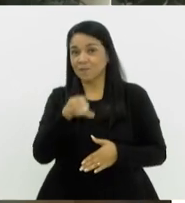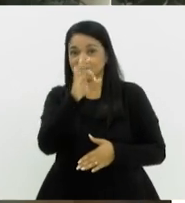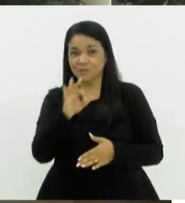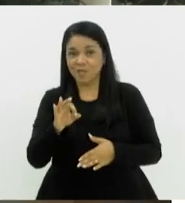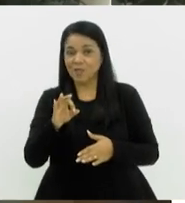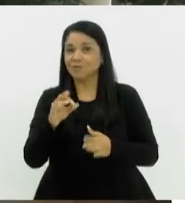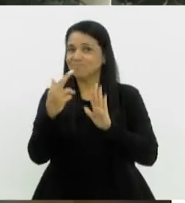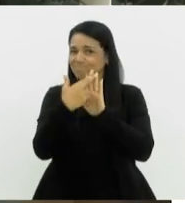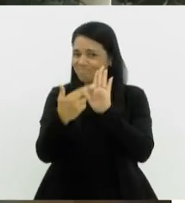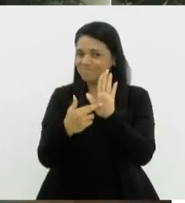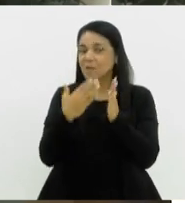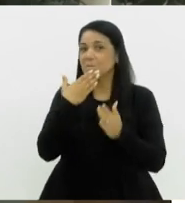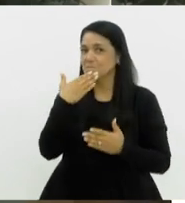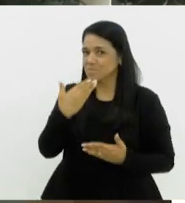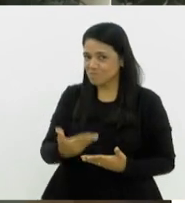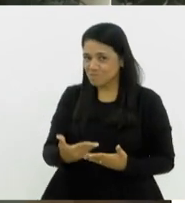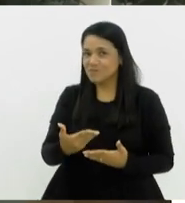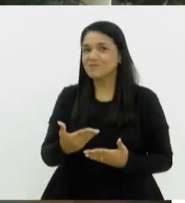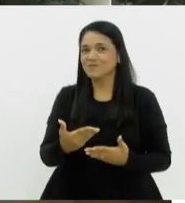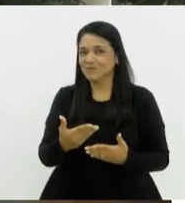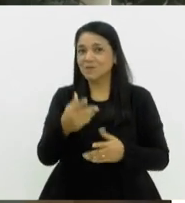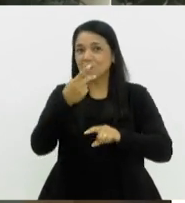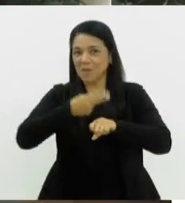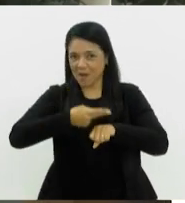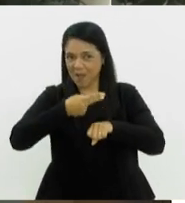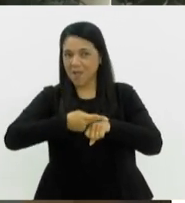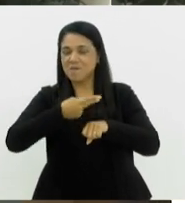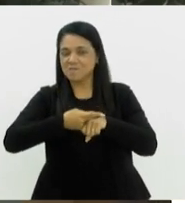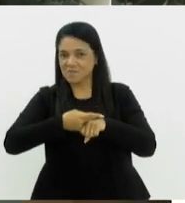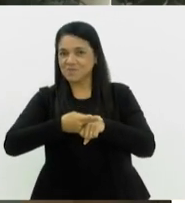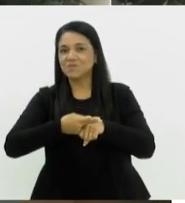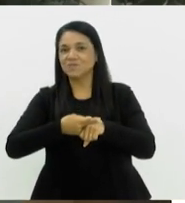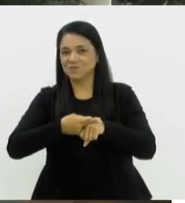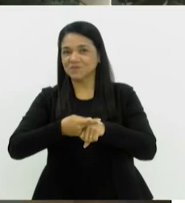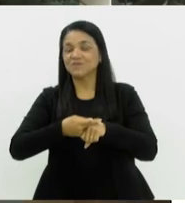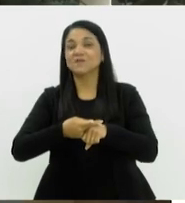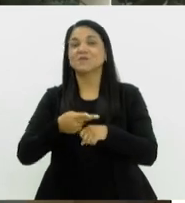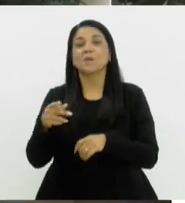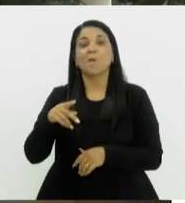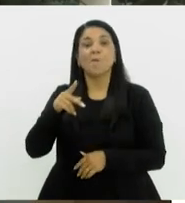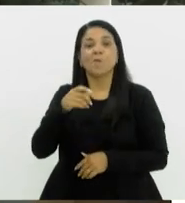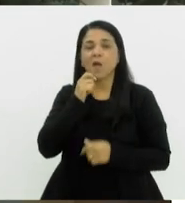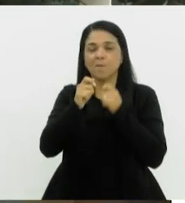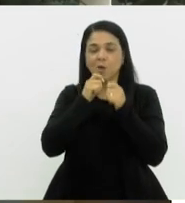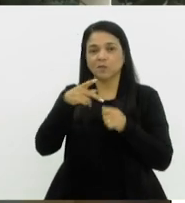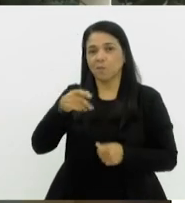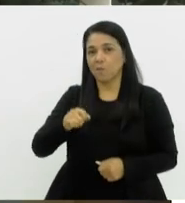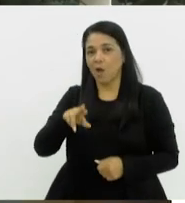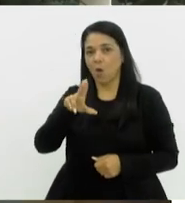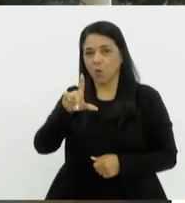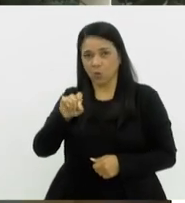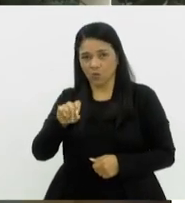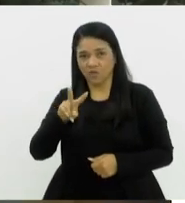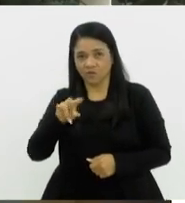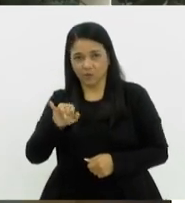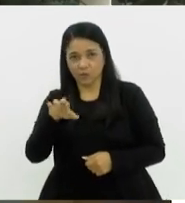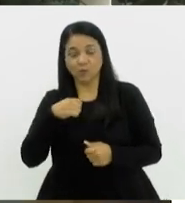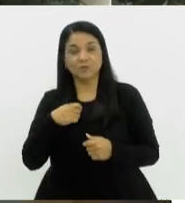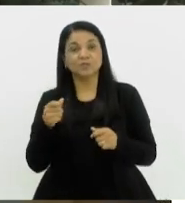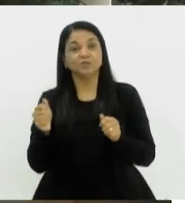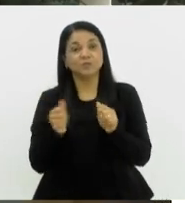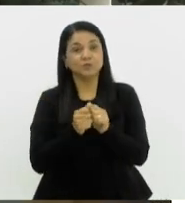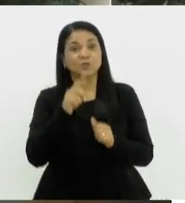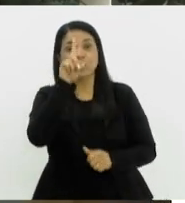que são solicitados para obter essa premiação. Eu vou chamar o repórter Paulo Vitor Viviani, que está com a diretora de segurança da